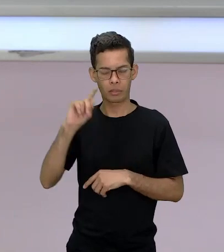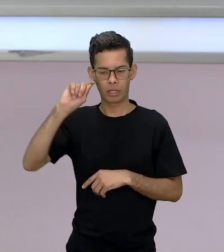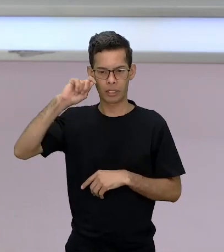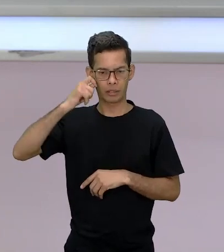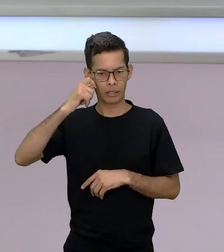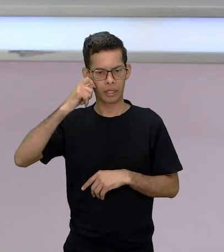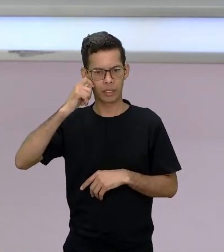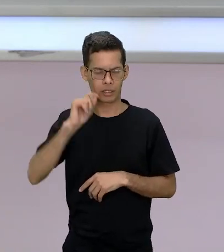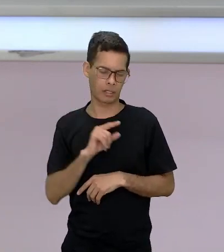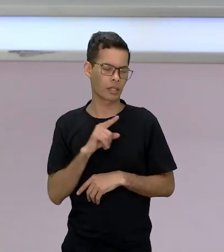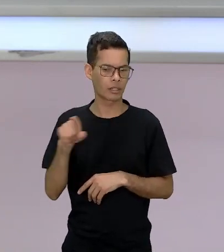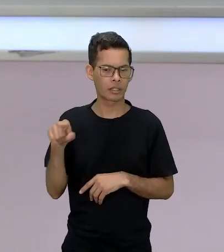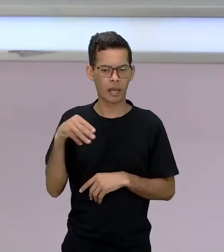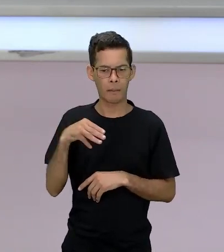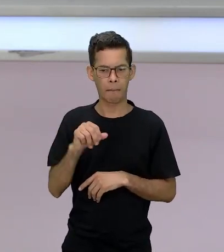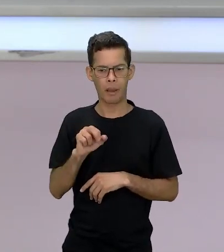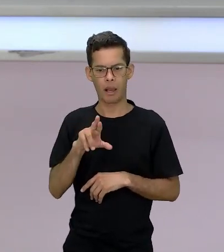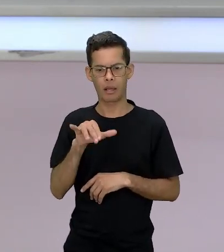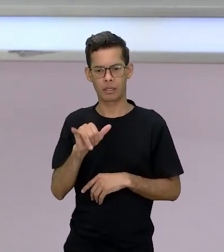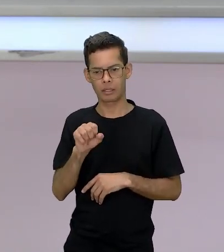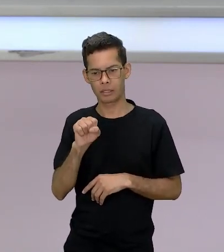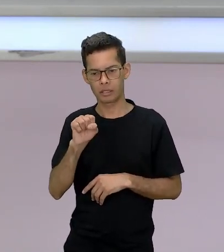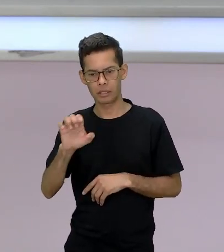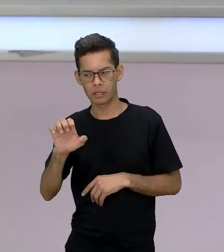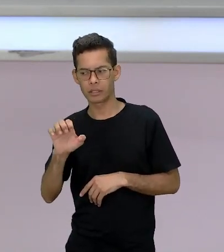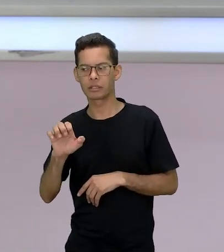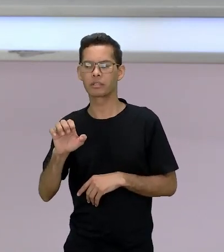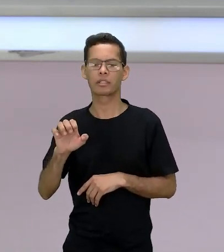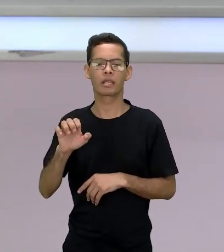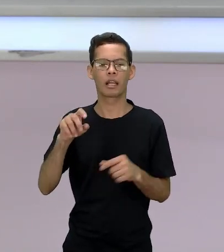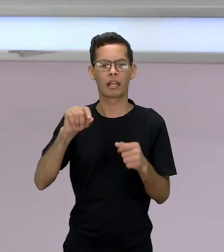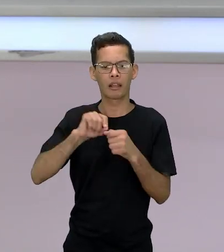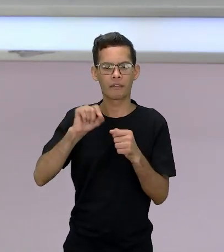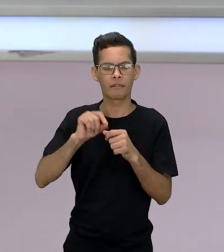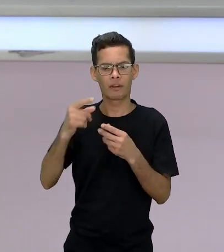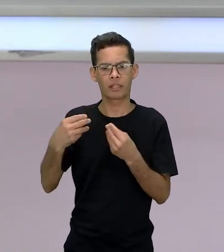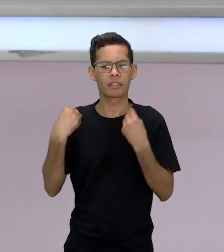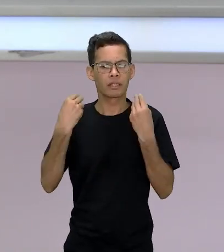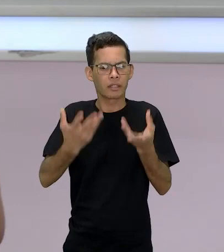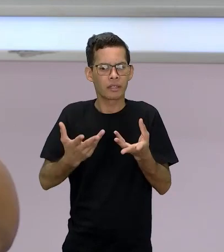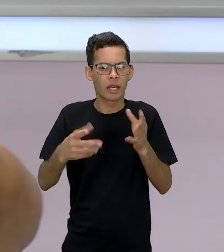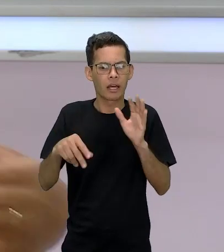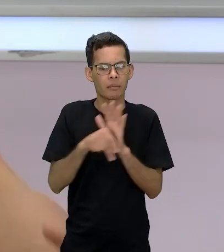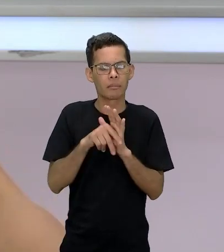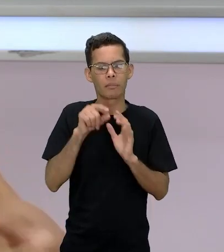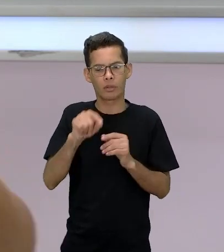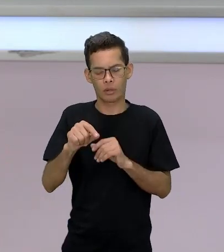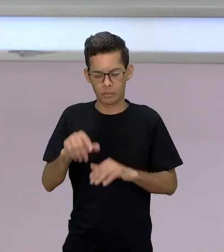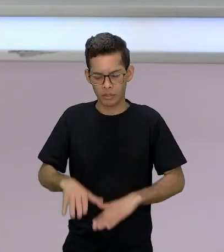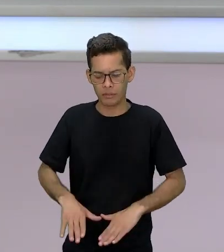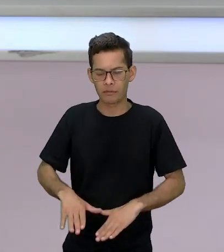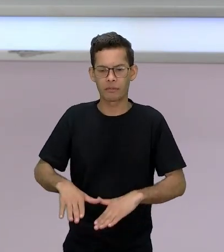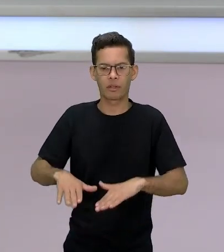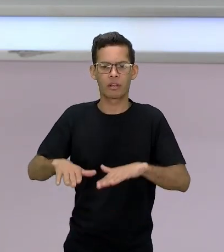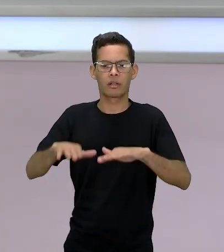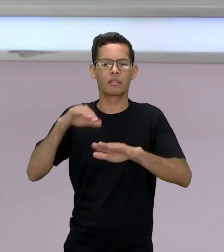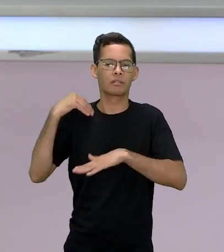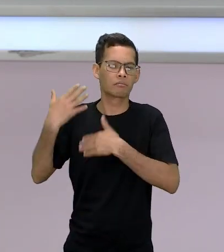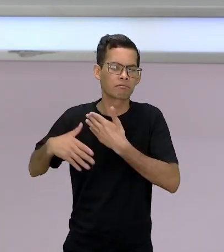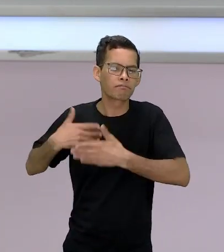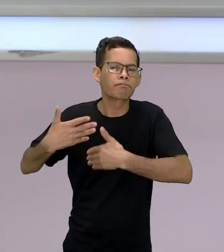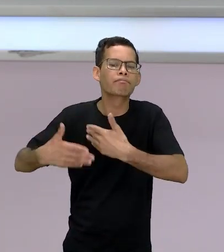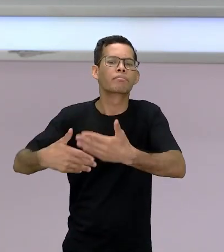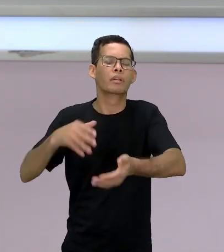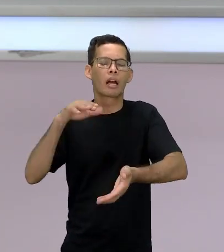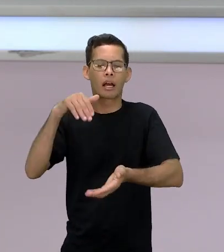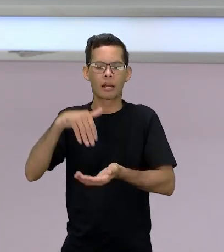que a Marise, ela dá aqui uma infância, uma trajetória na obra, e